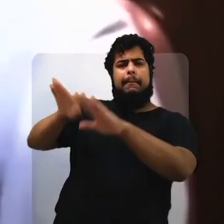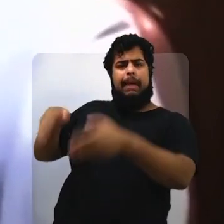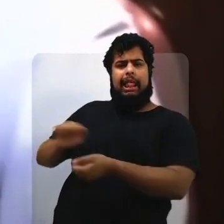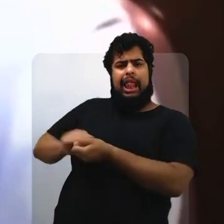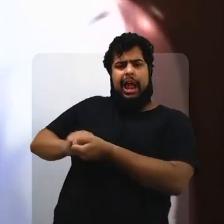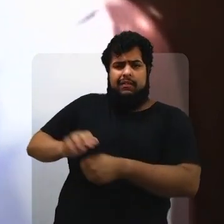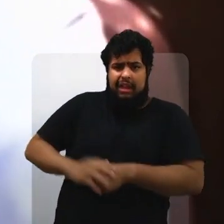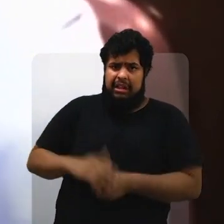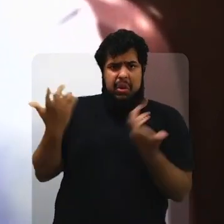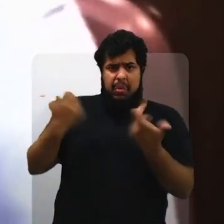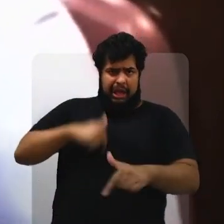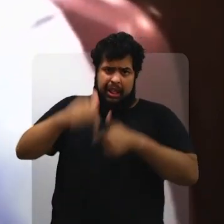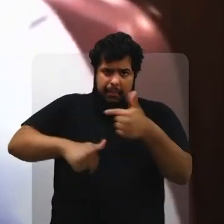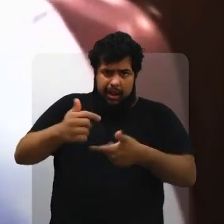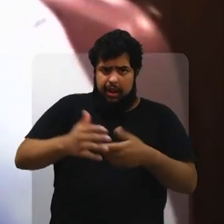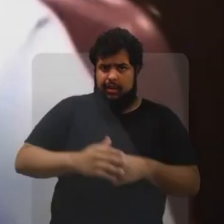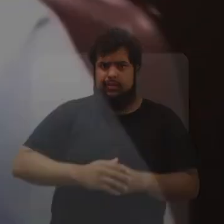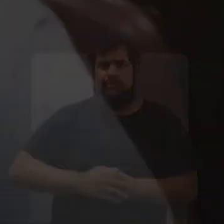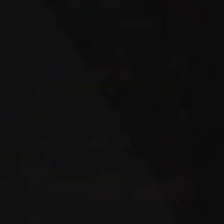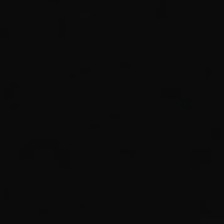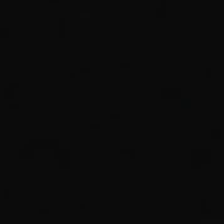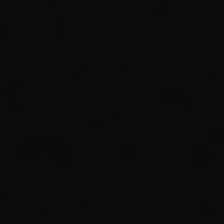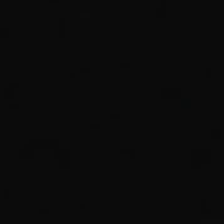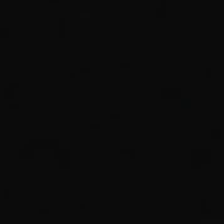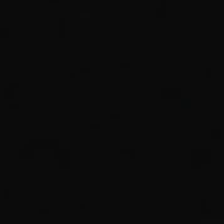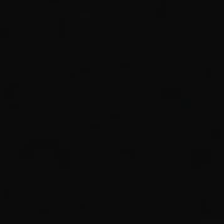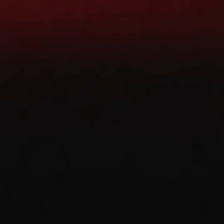Esse aqui vai ser uma marca de lavar. E não quer ir trabalhar.